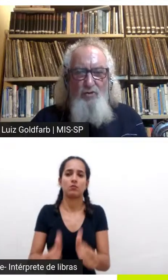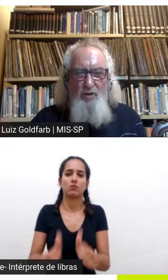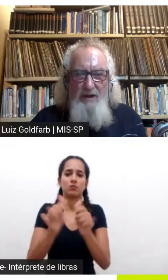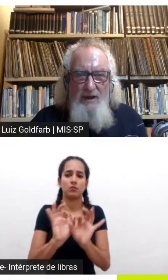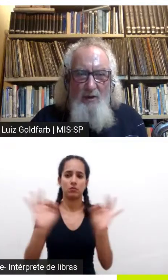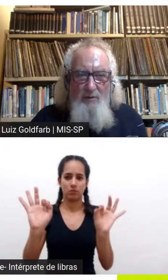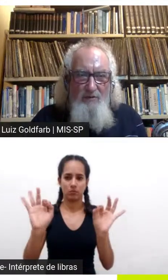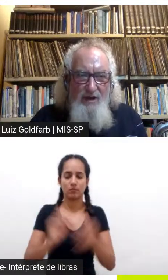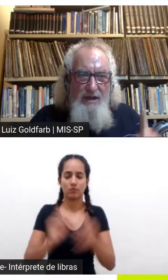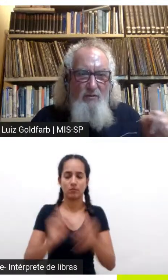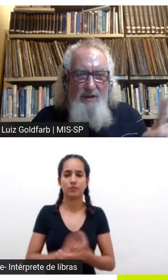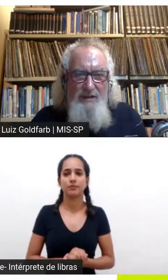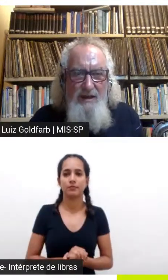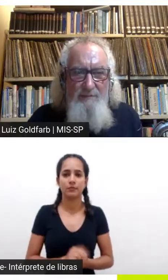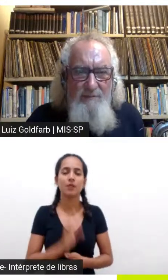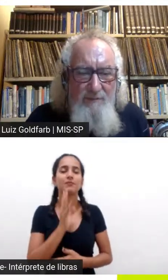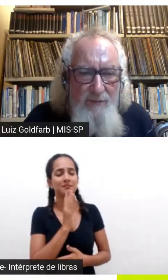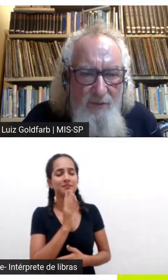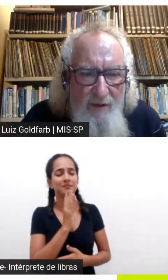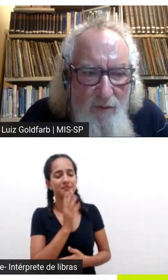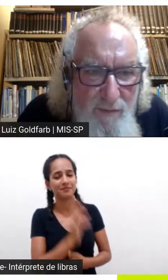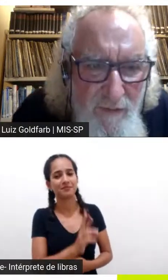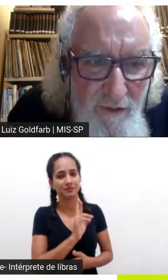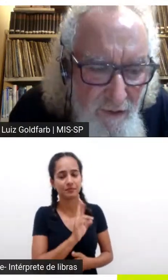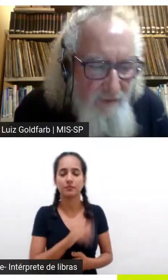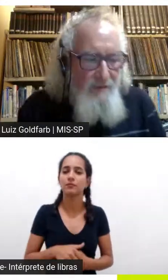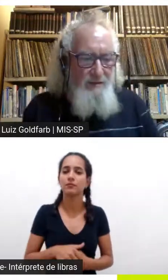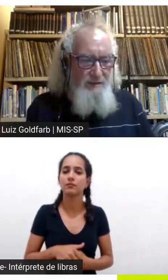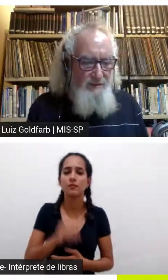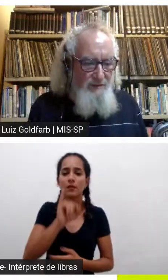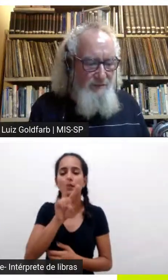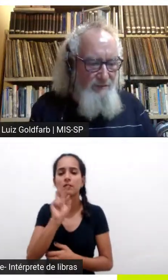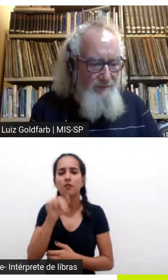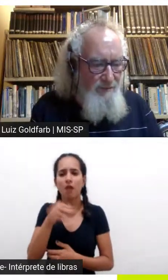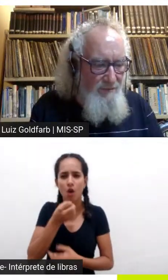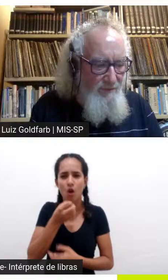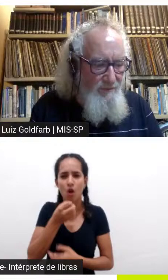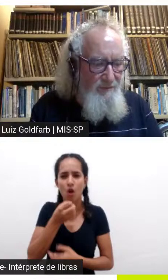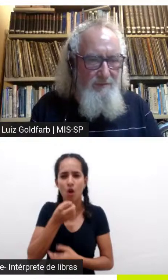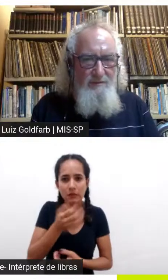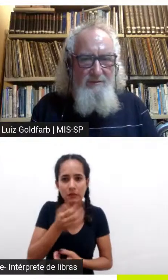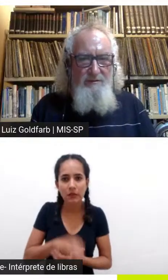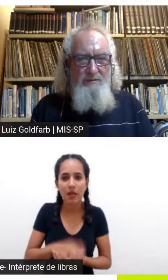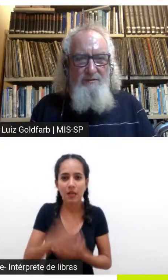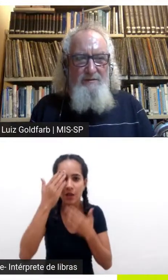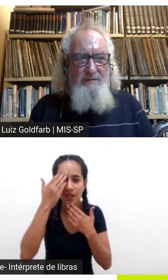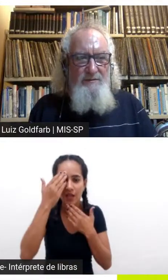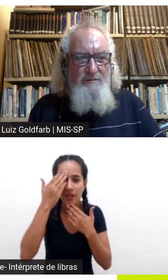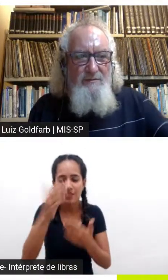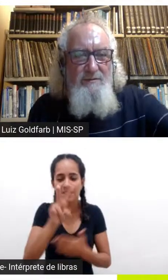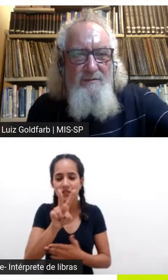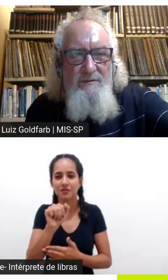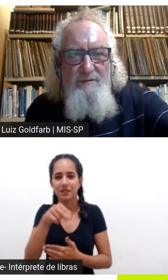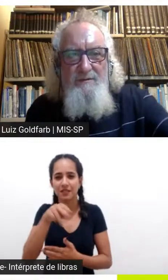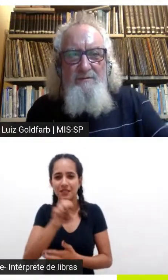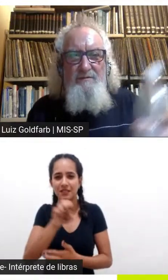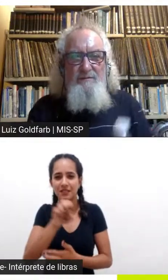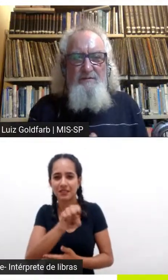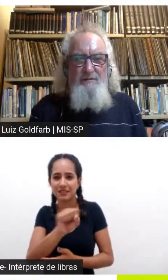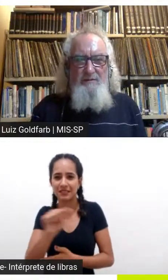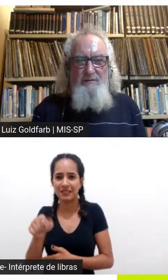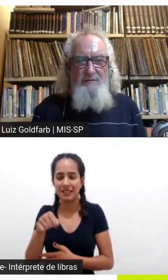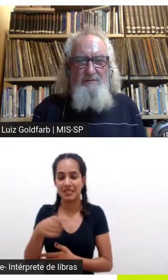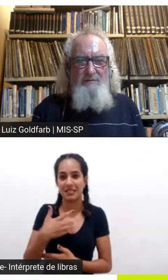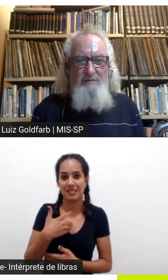Muito legal Ivan quer comentar? Sim até agradecer a Vanessa que eu baseei metade da minha apresentação